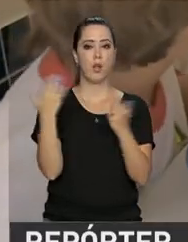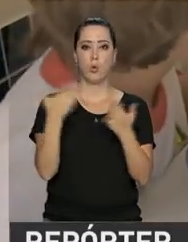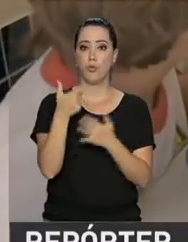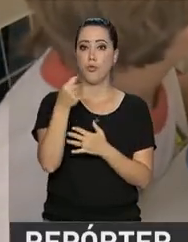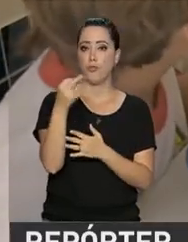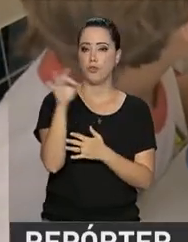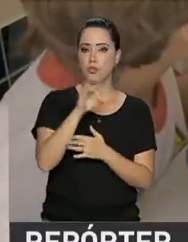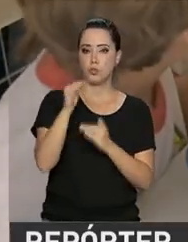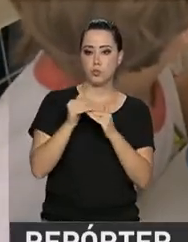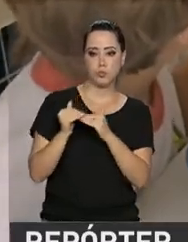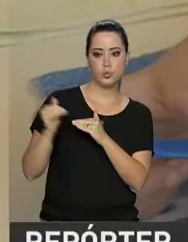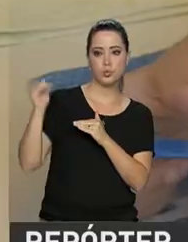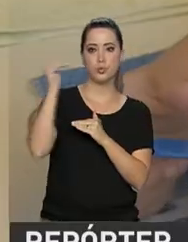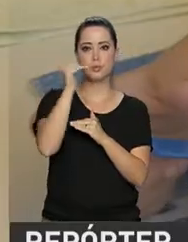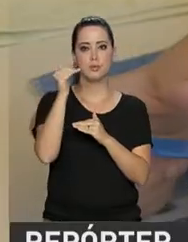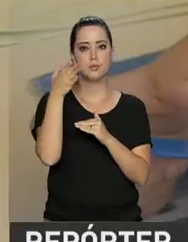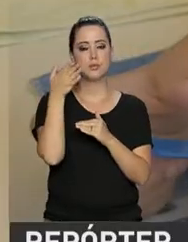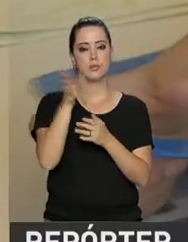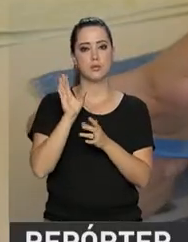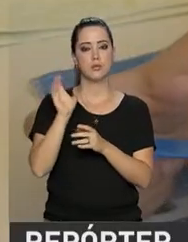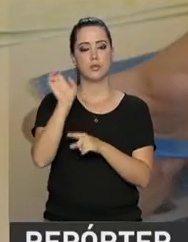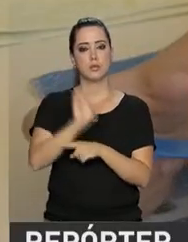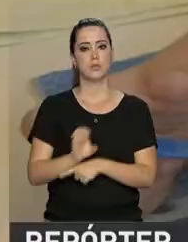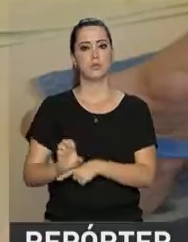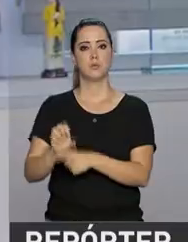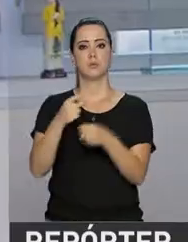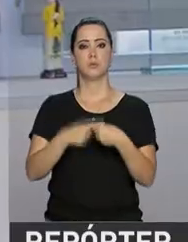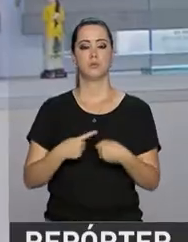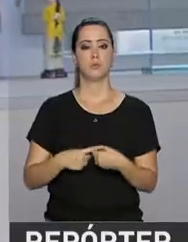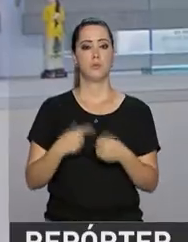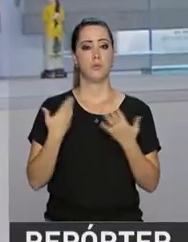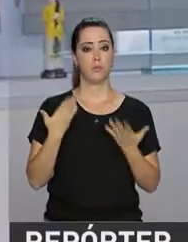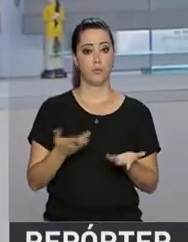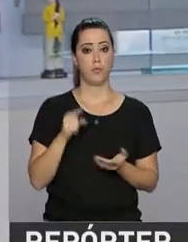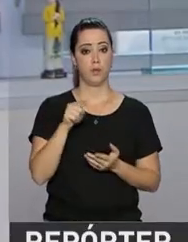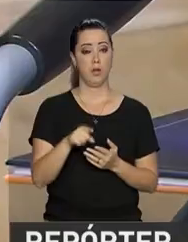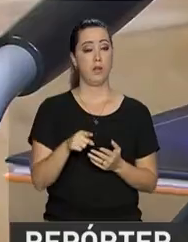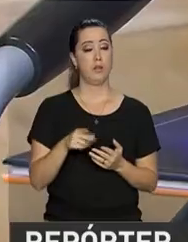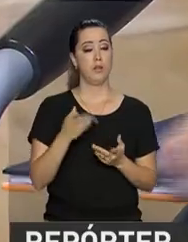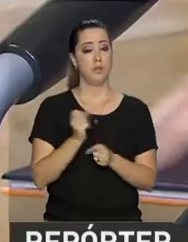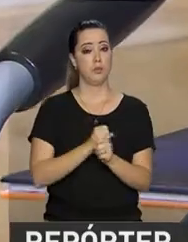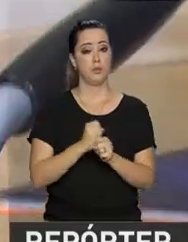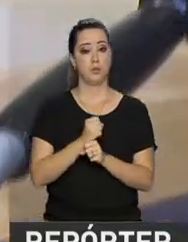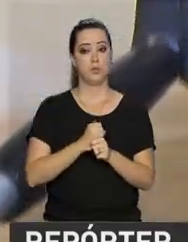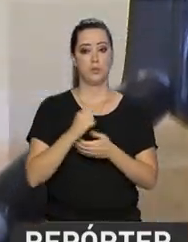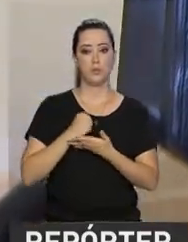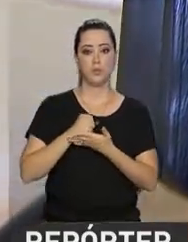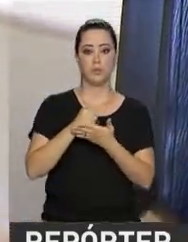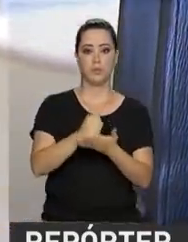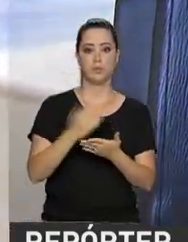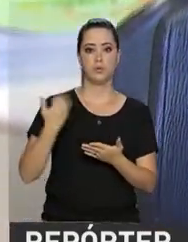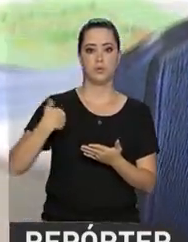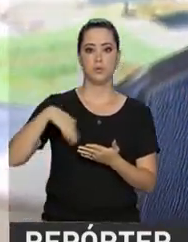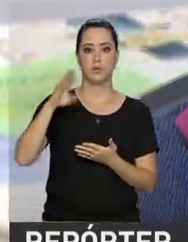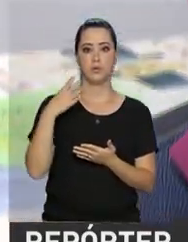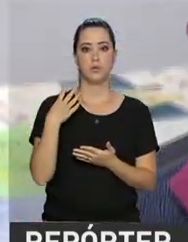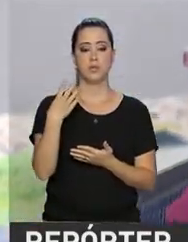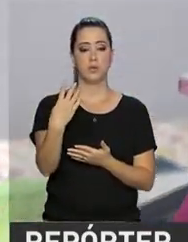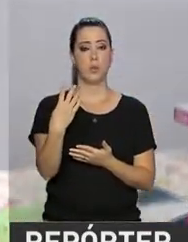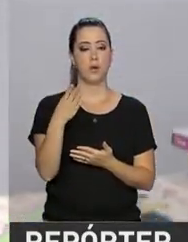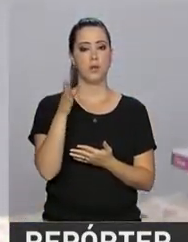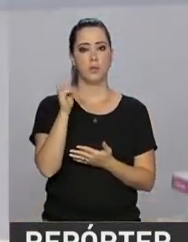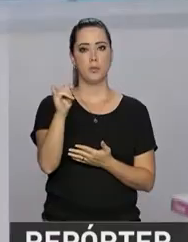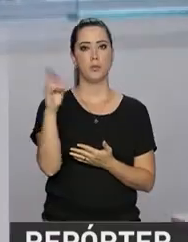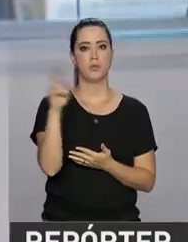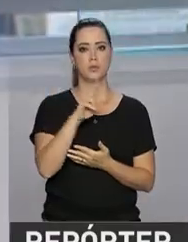repasses feitos pelo programa a estados e municípios. E para este ano, estão previstos mais de 4 bilhões de reais